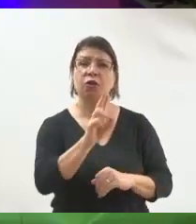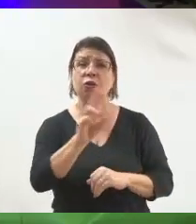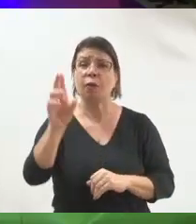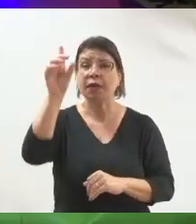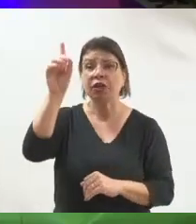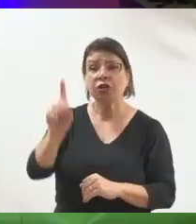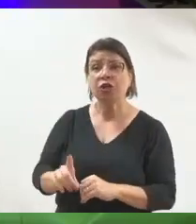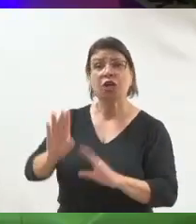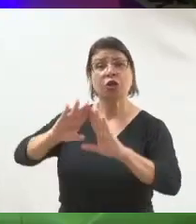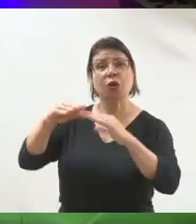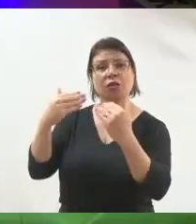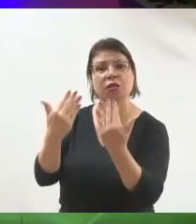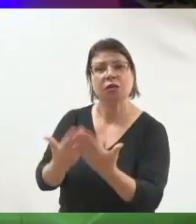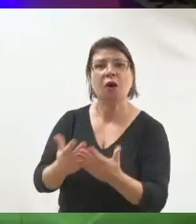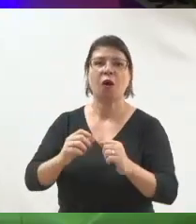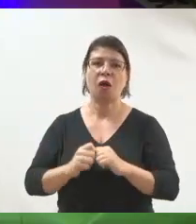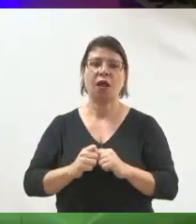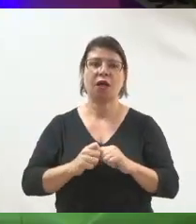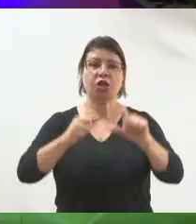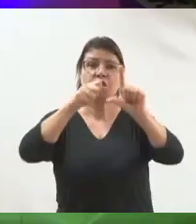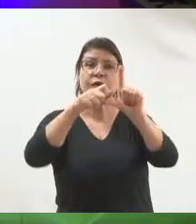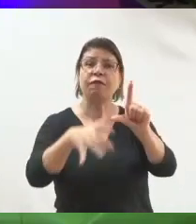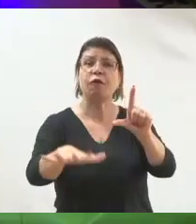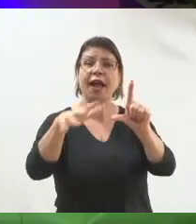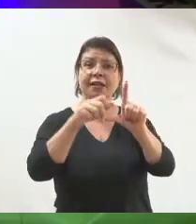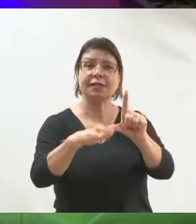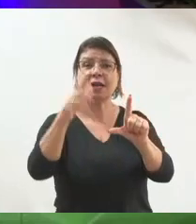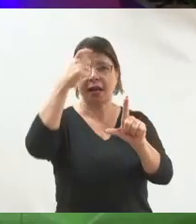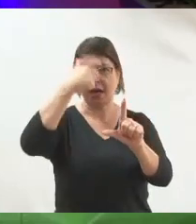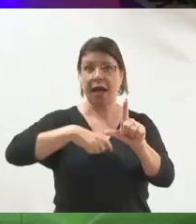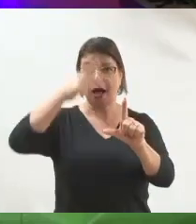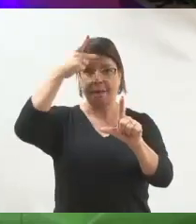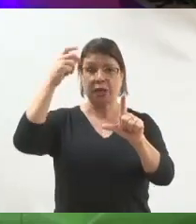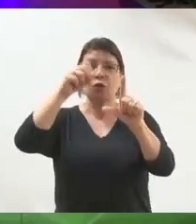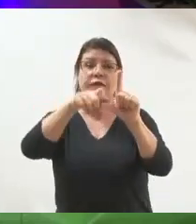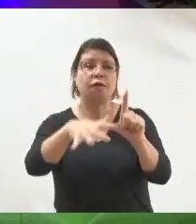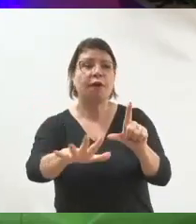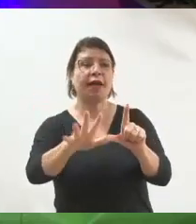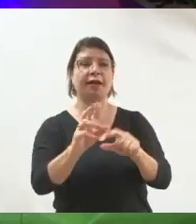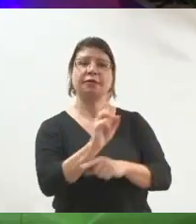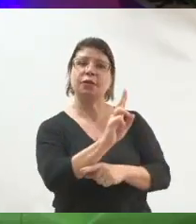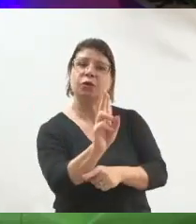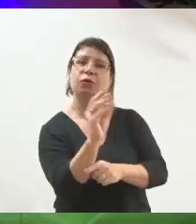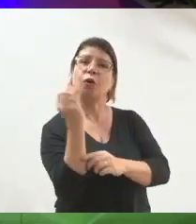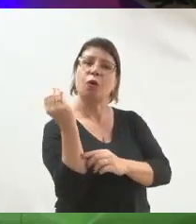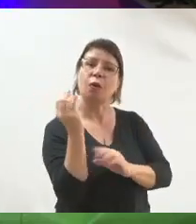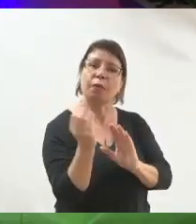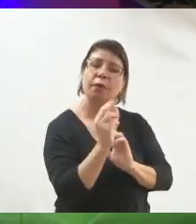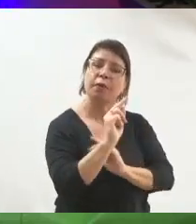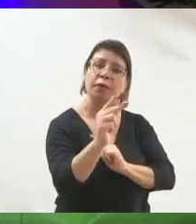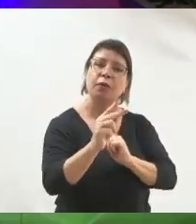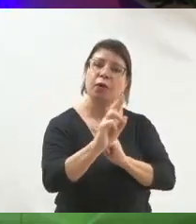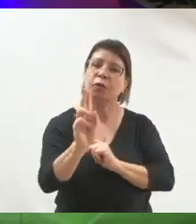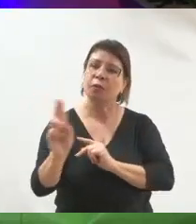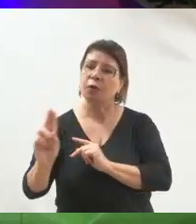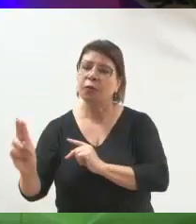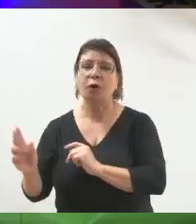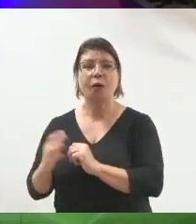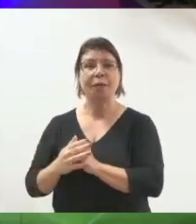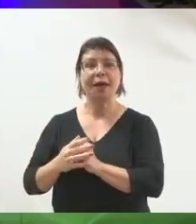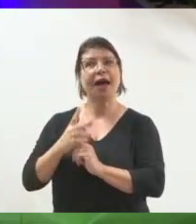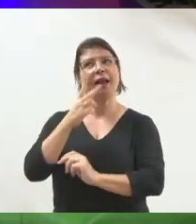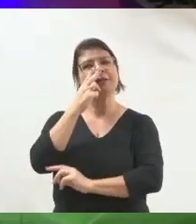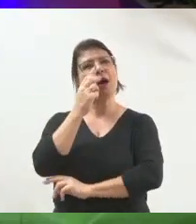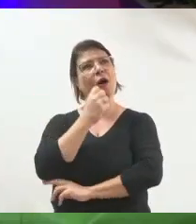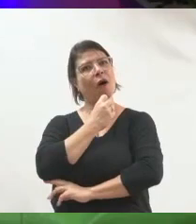de um influenciador daquele bairro, de uma liderança, você causa sensibilização, você causa empatia naquelas pessoas. Elas